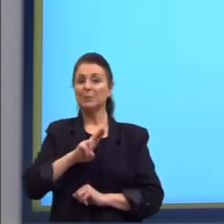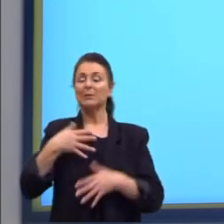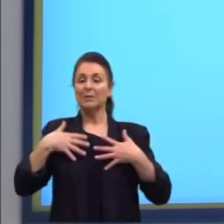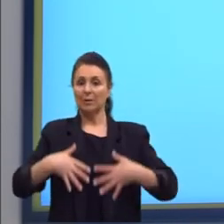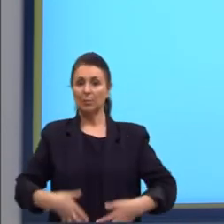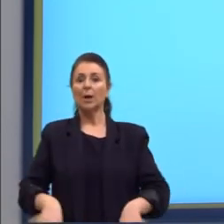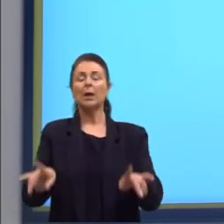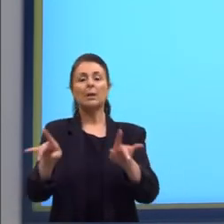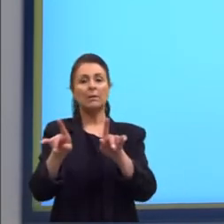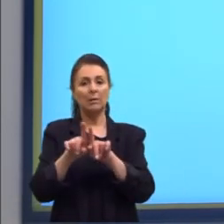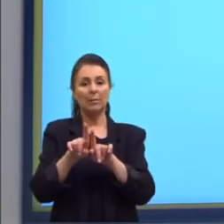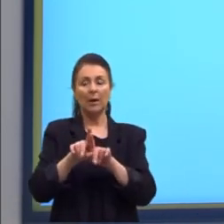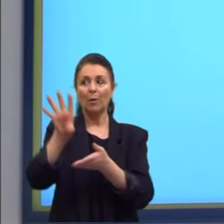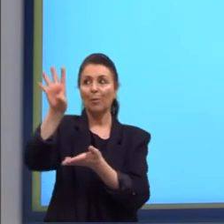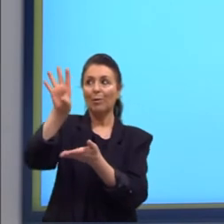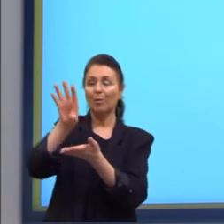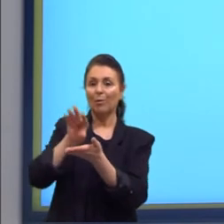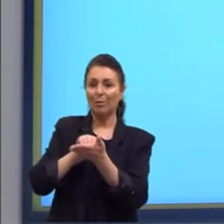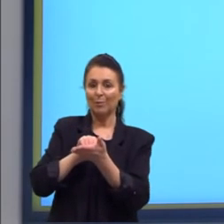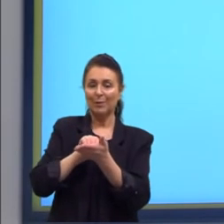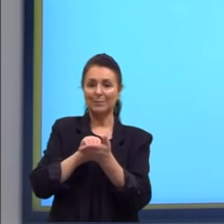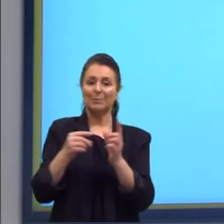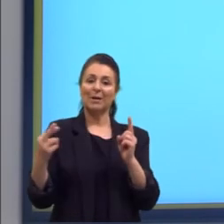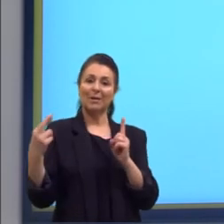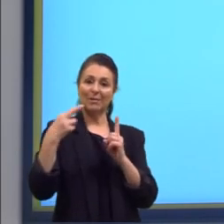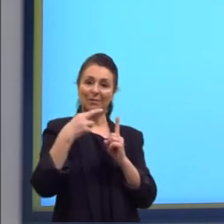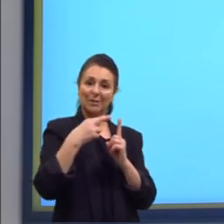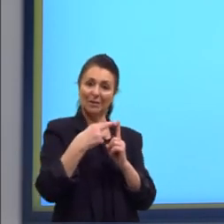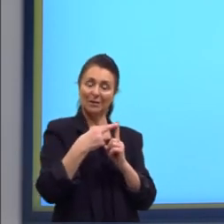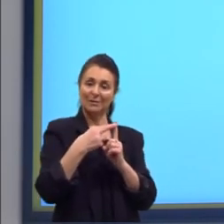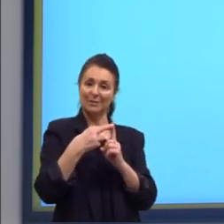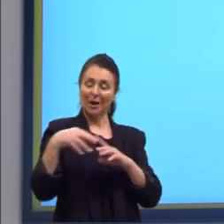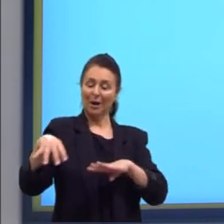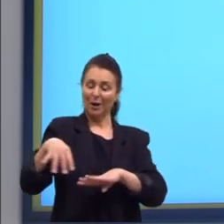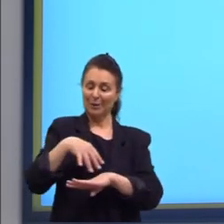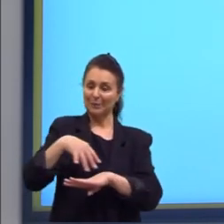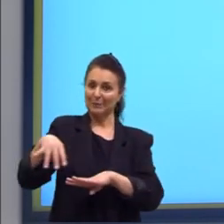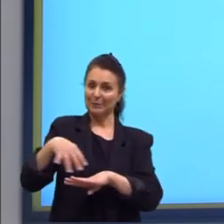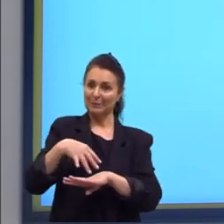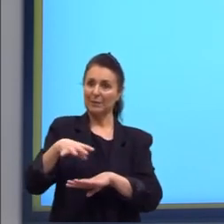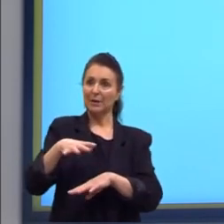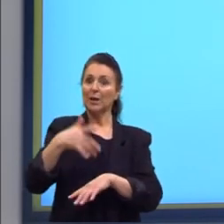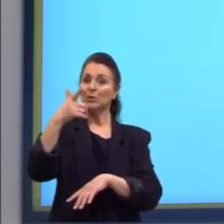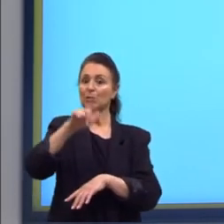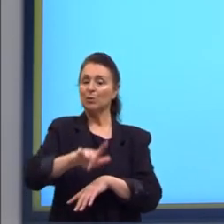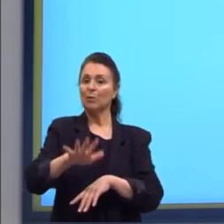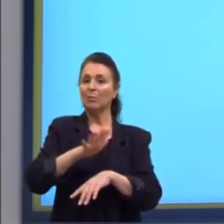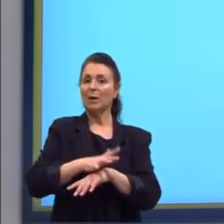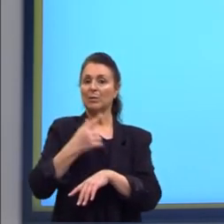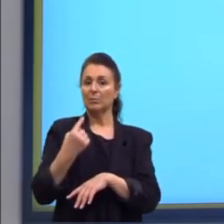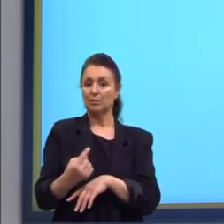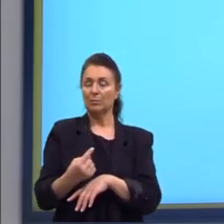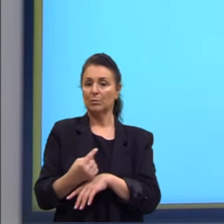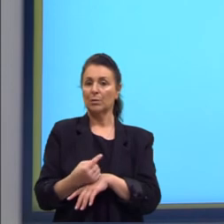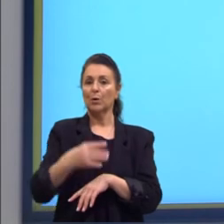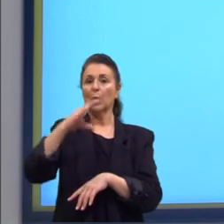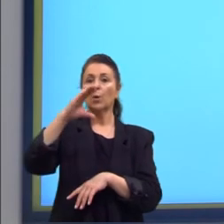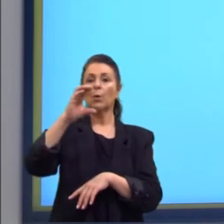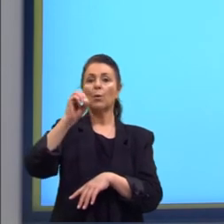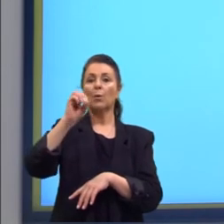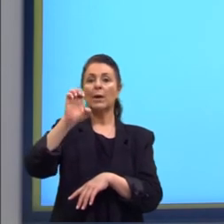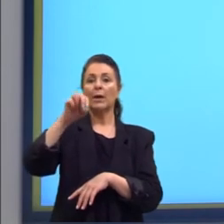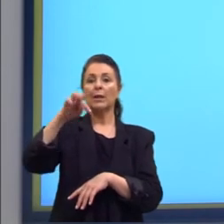também uma referência a essa obra. Aqui mais uma. E o Coentro